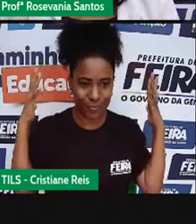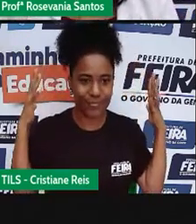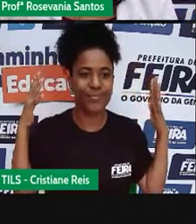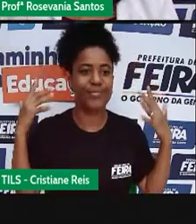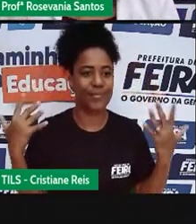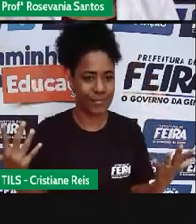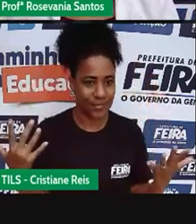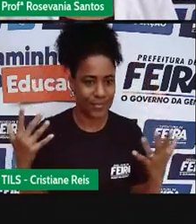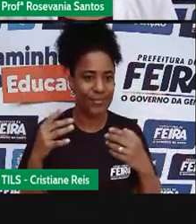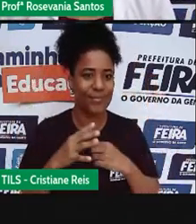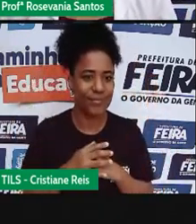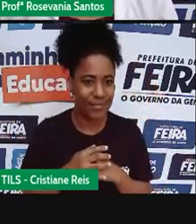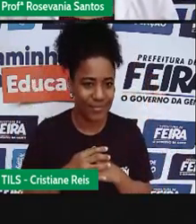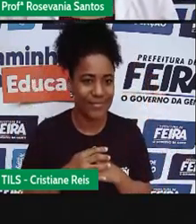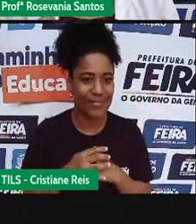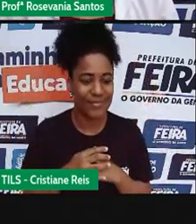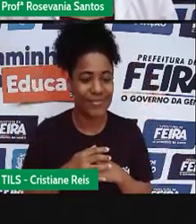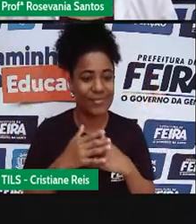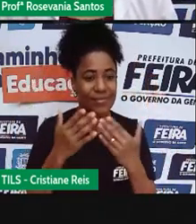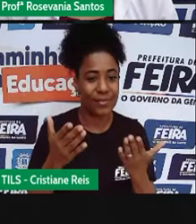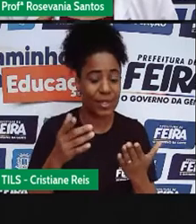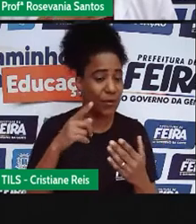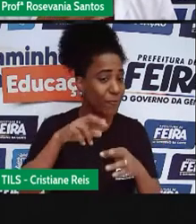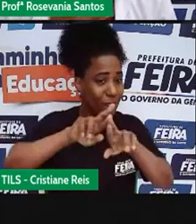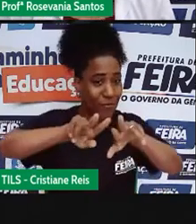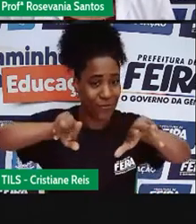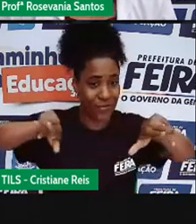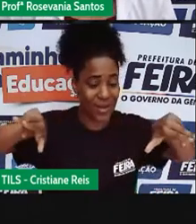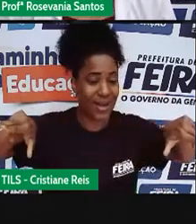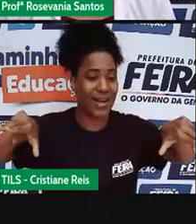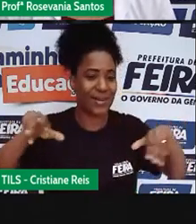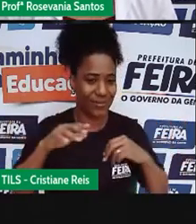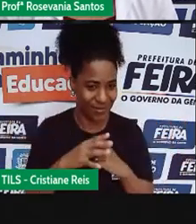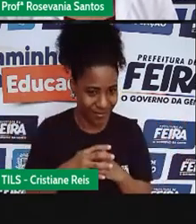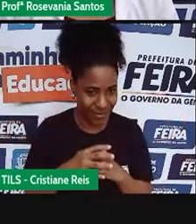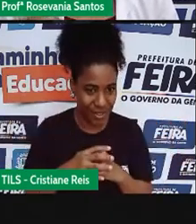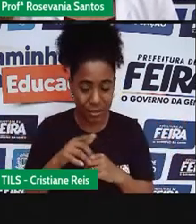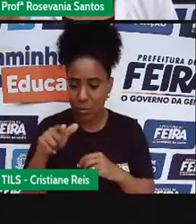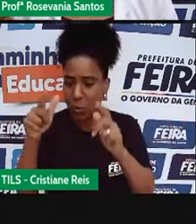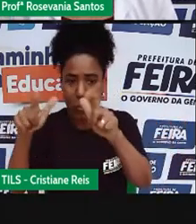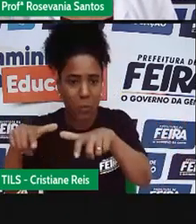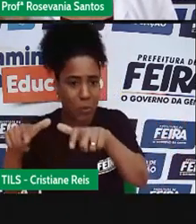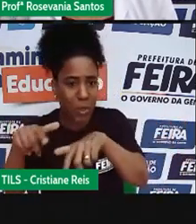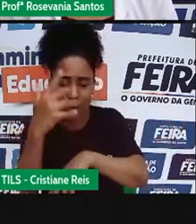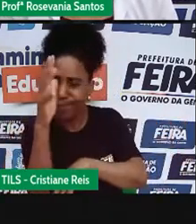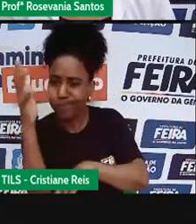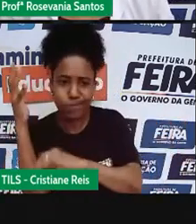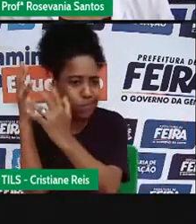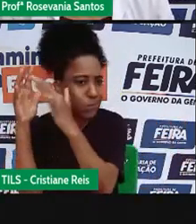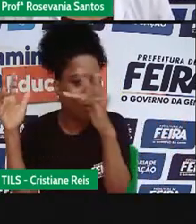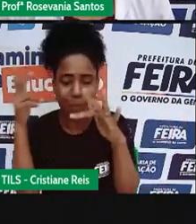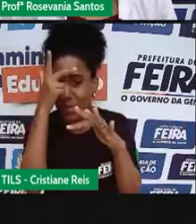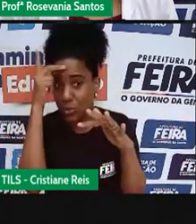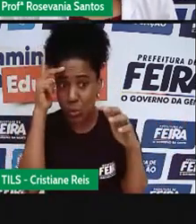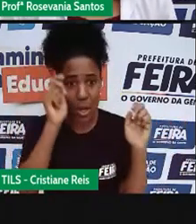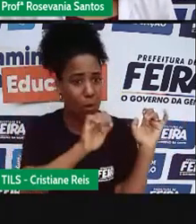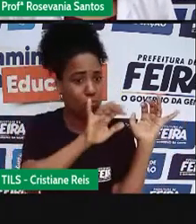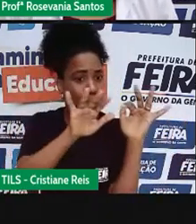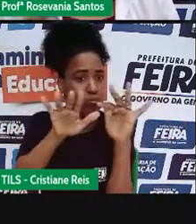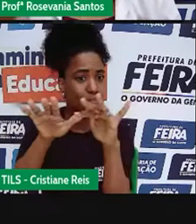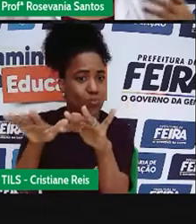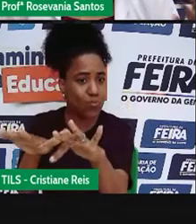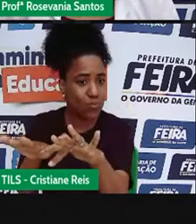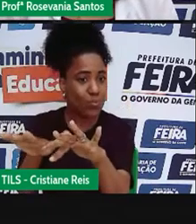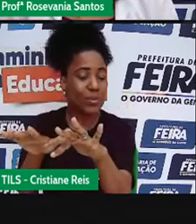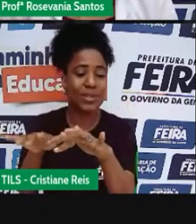grau, que já tá, também, infelizmente, e referido do processo humano, ali naquele lugar, né, da ocupação, da transformação do